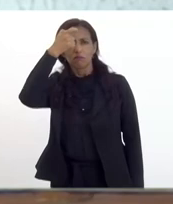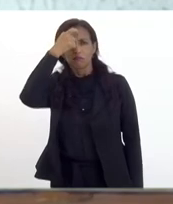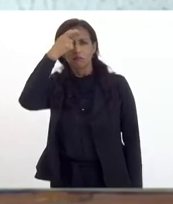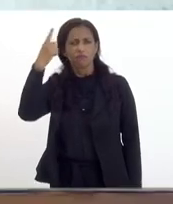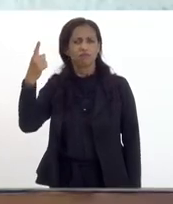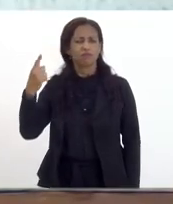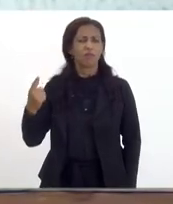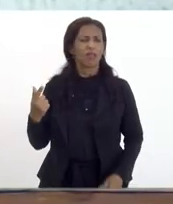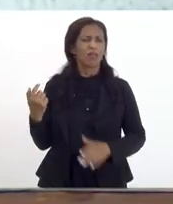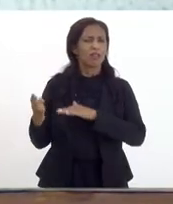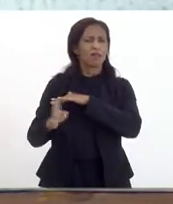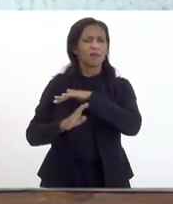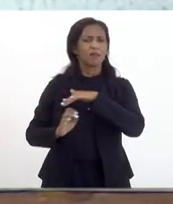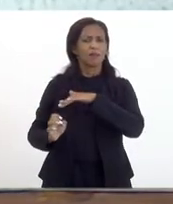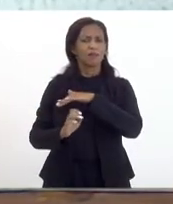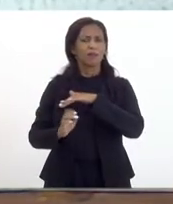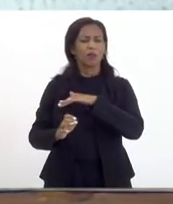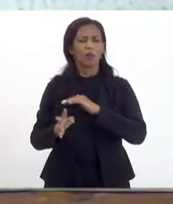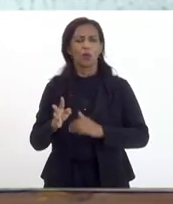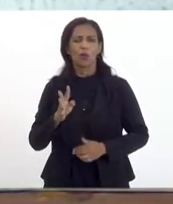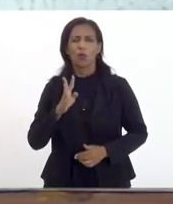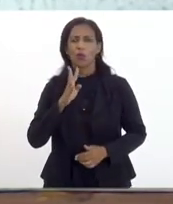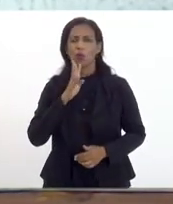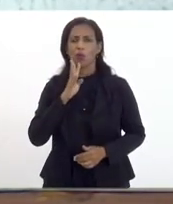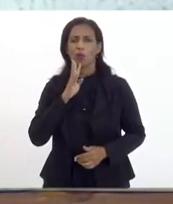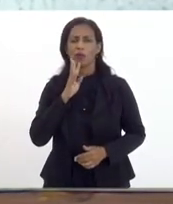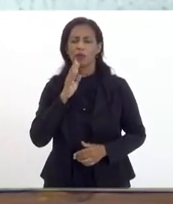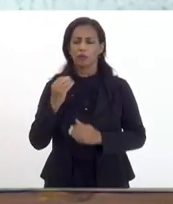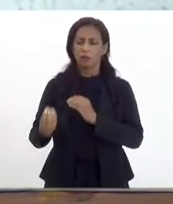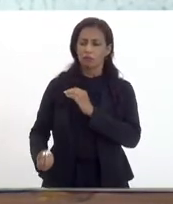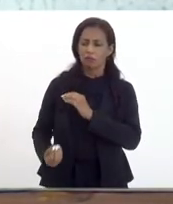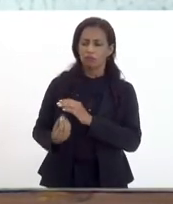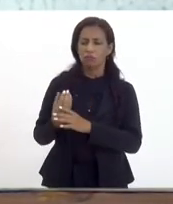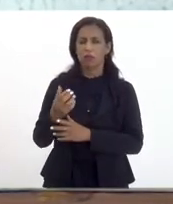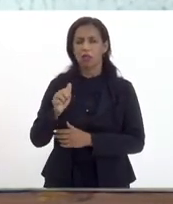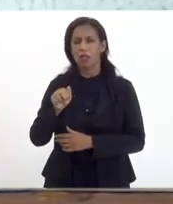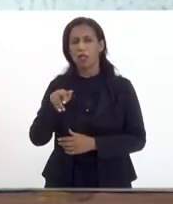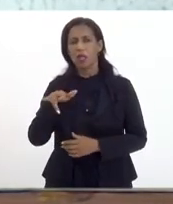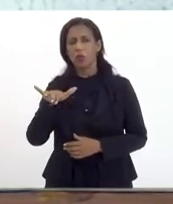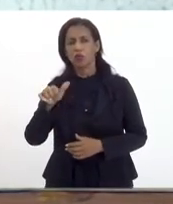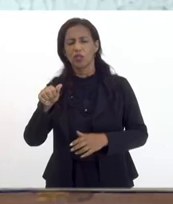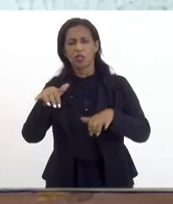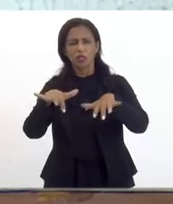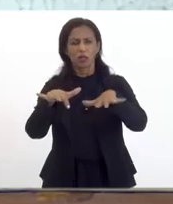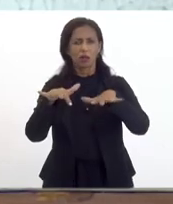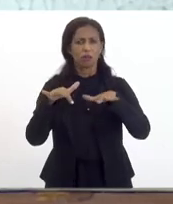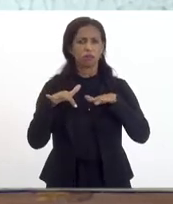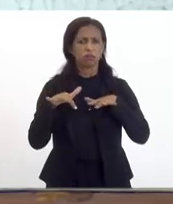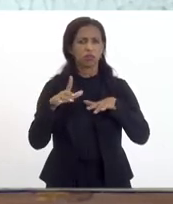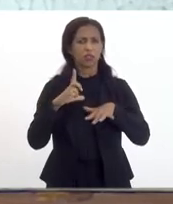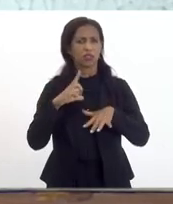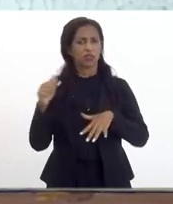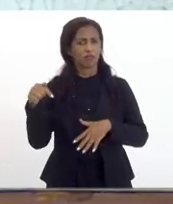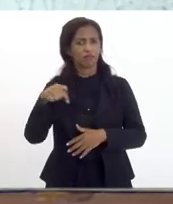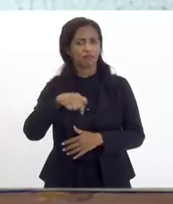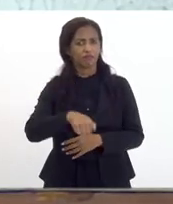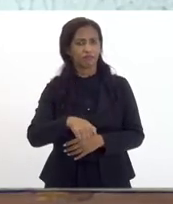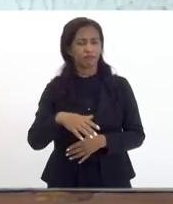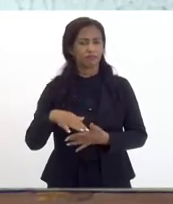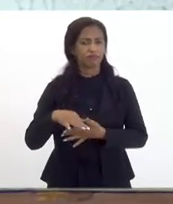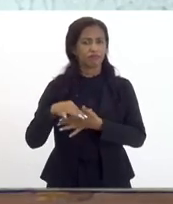instalação da empresa conhecimento da realização e audiências públicas em que estiveram presentes